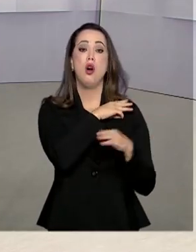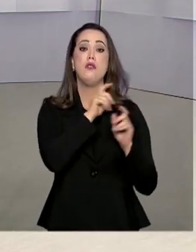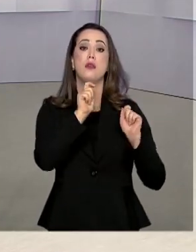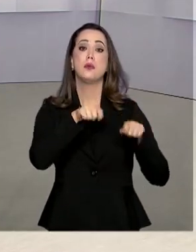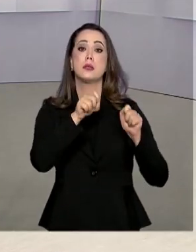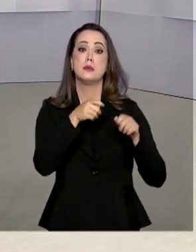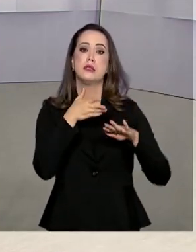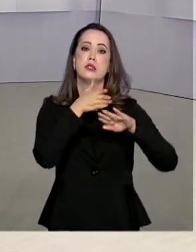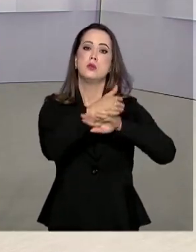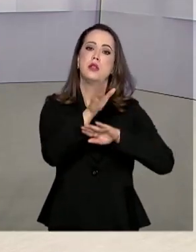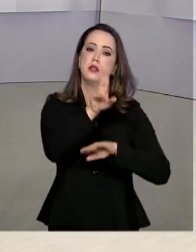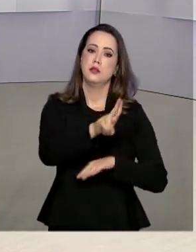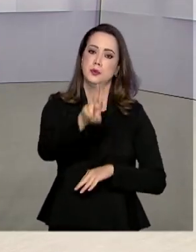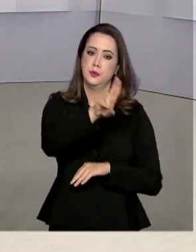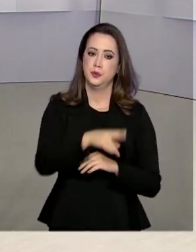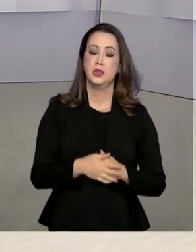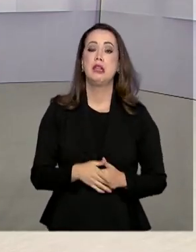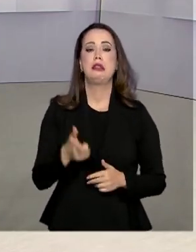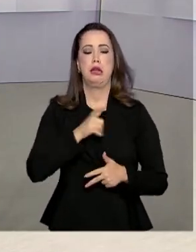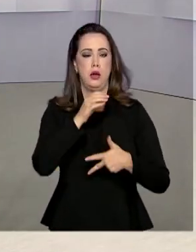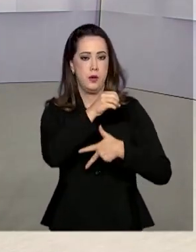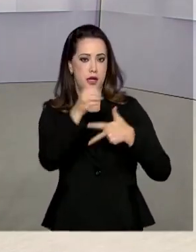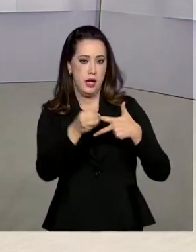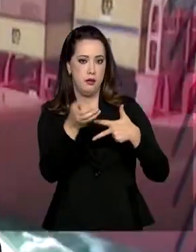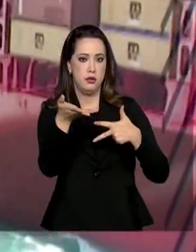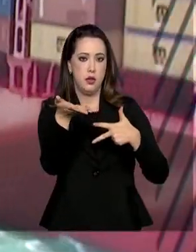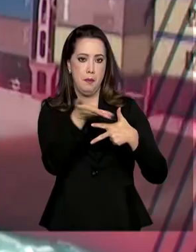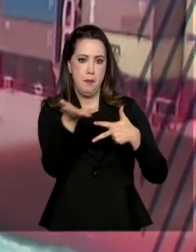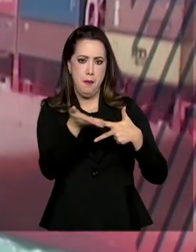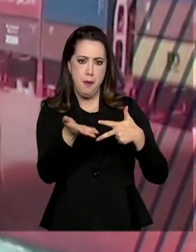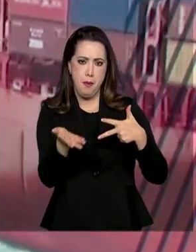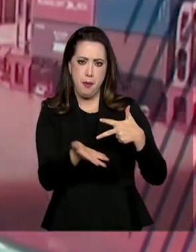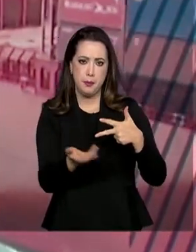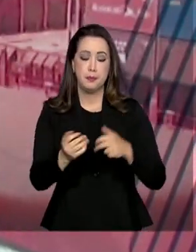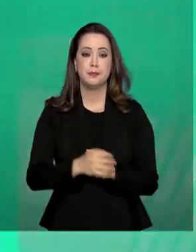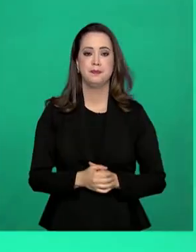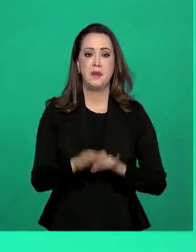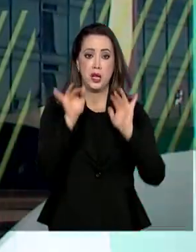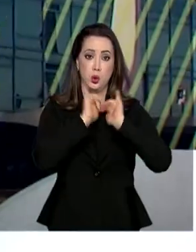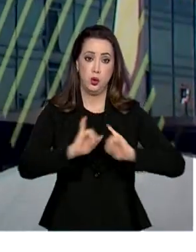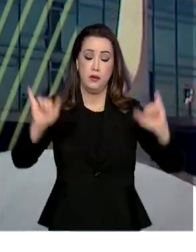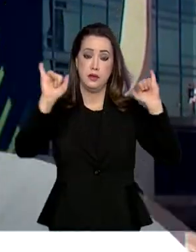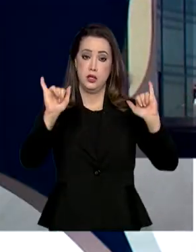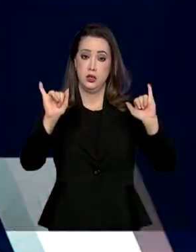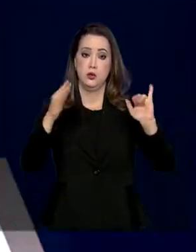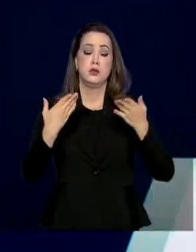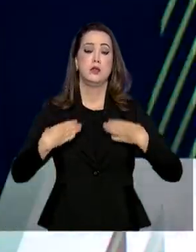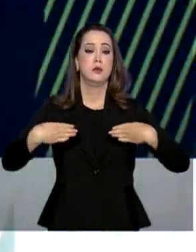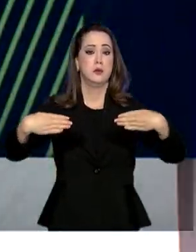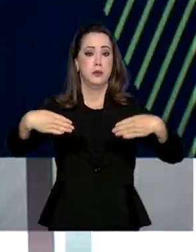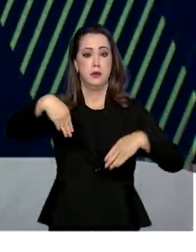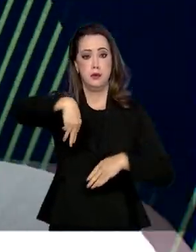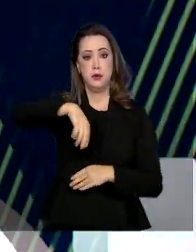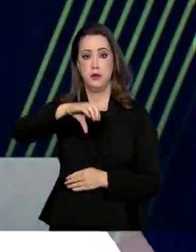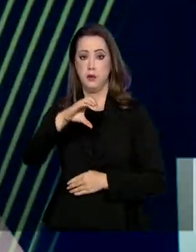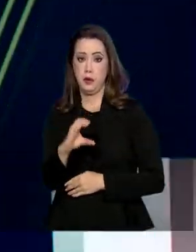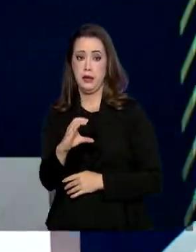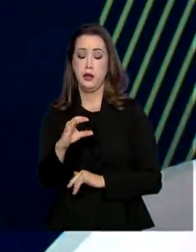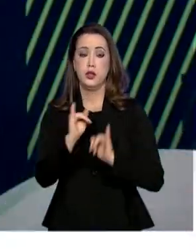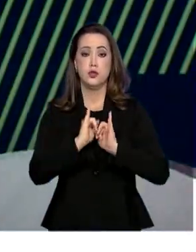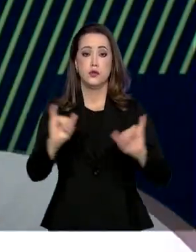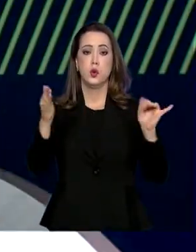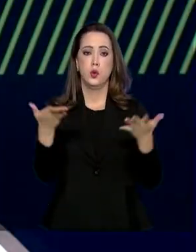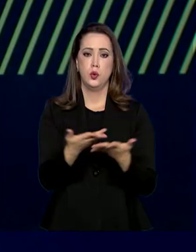para entrar numa universidade, o Enem Seriado. A novidade foi anunciada pelo Ministério da Educação, que divulgou hoje